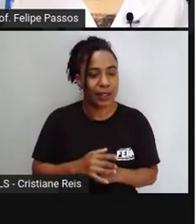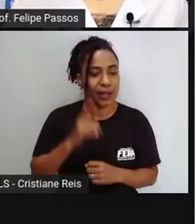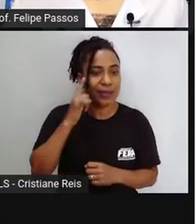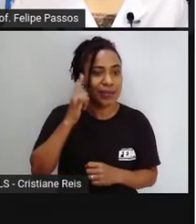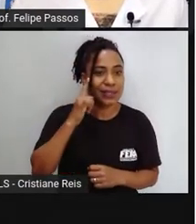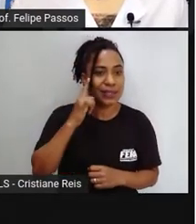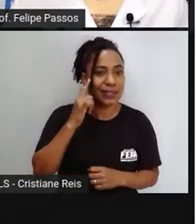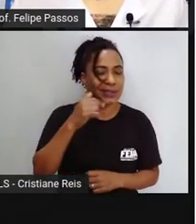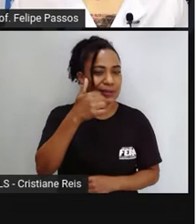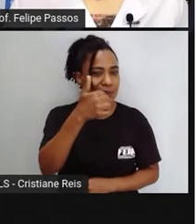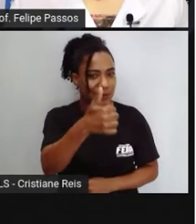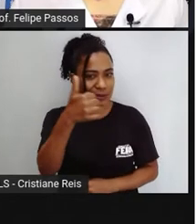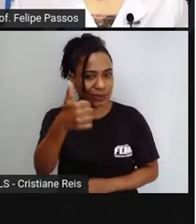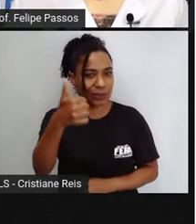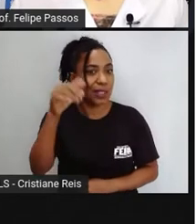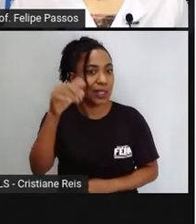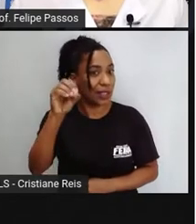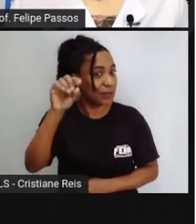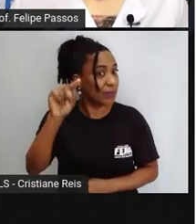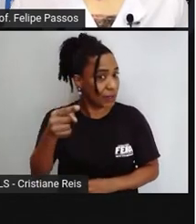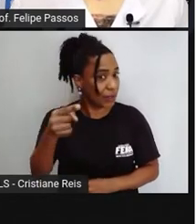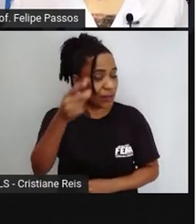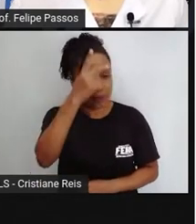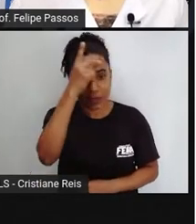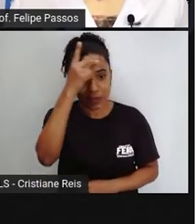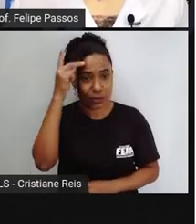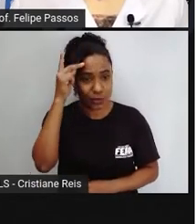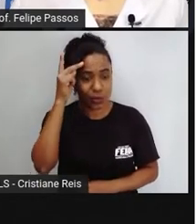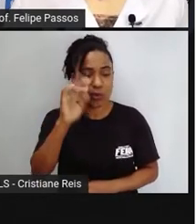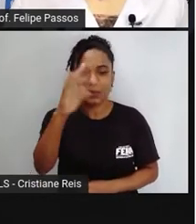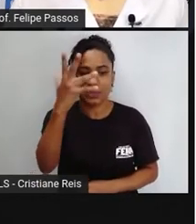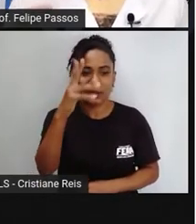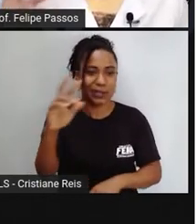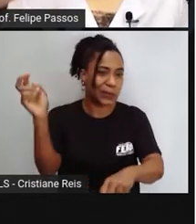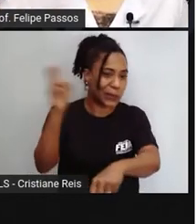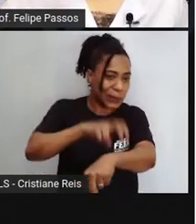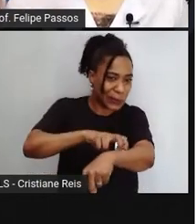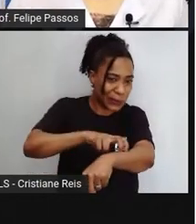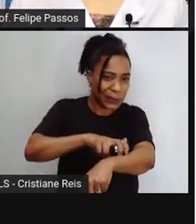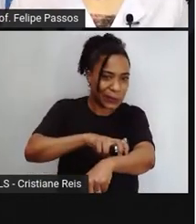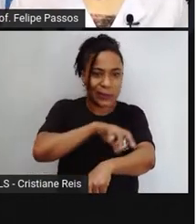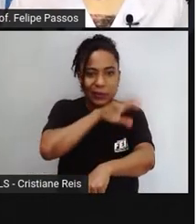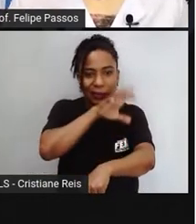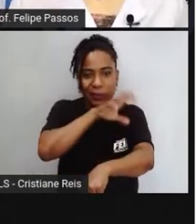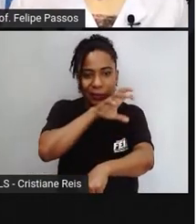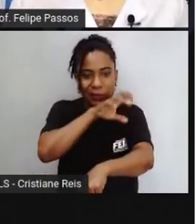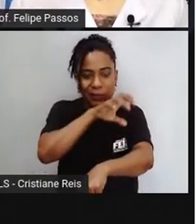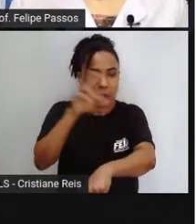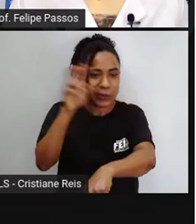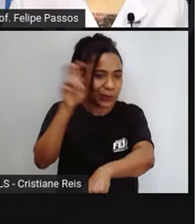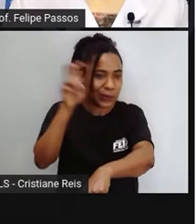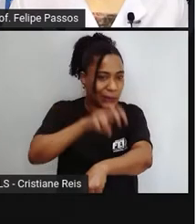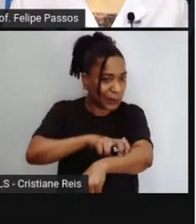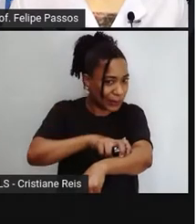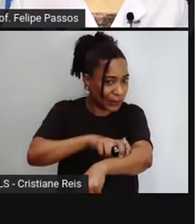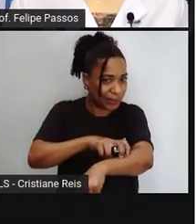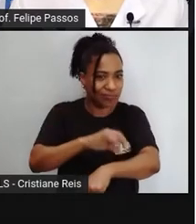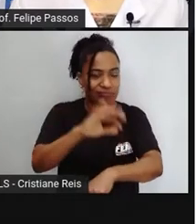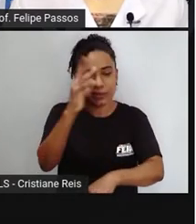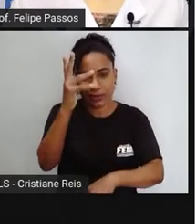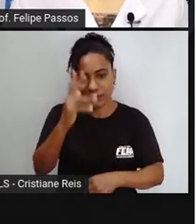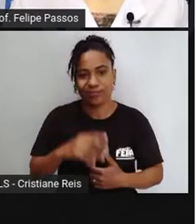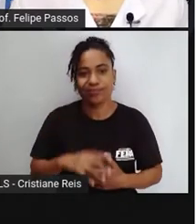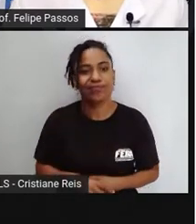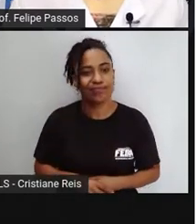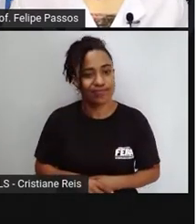no ano, é muita gente sendo acidentada, sendo envenenada por animais peçonhentos, né? De maneira